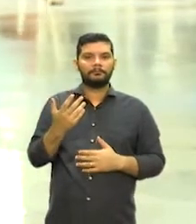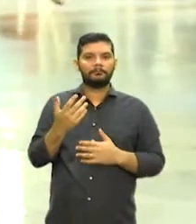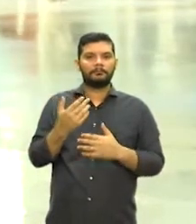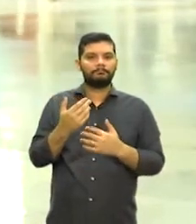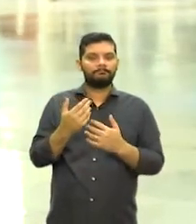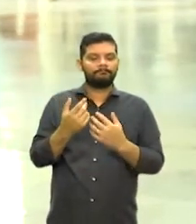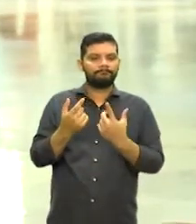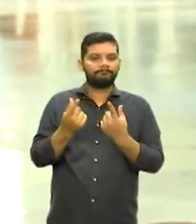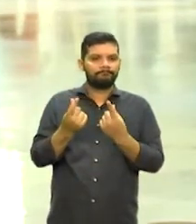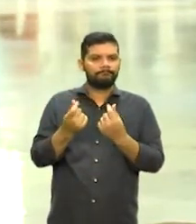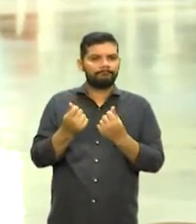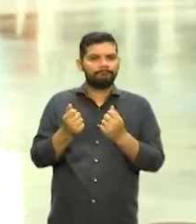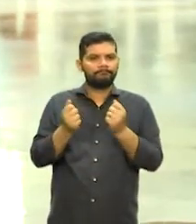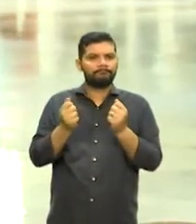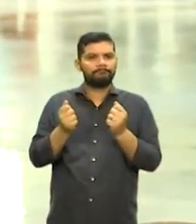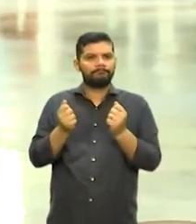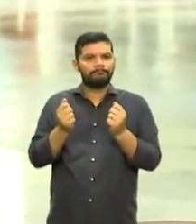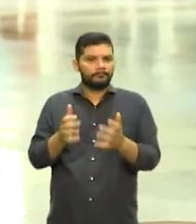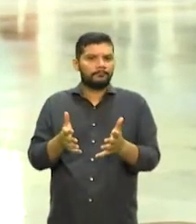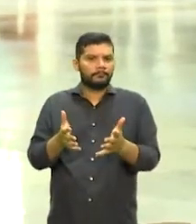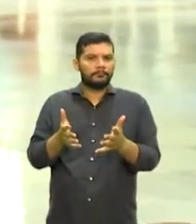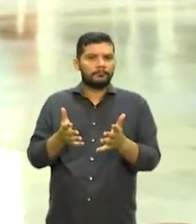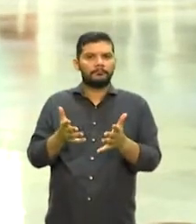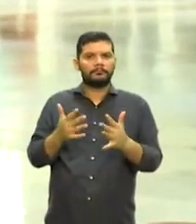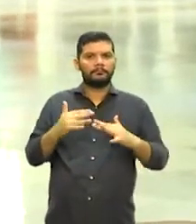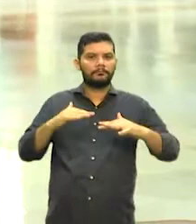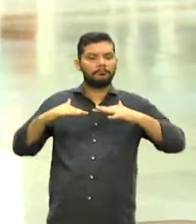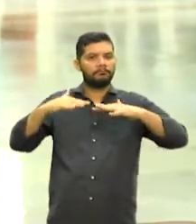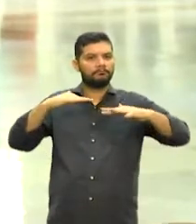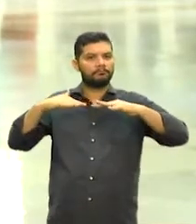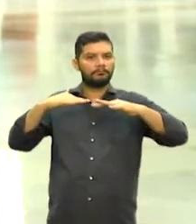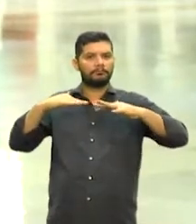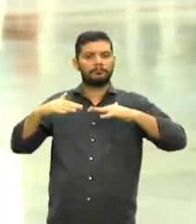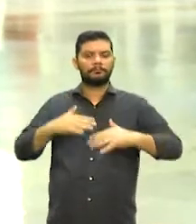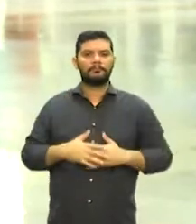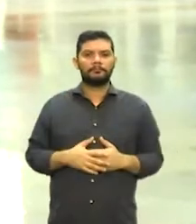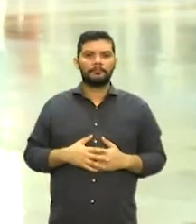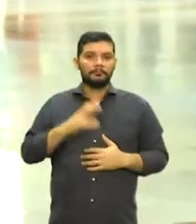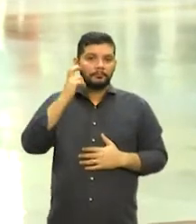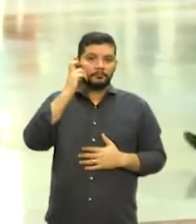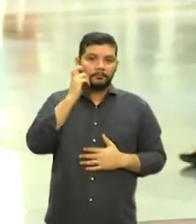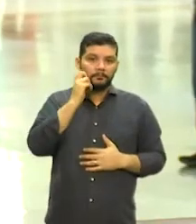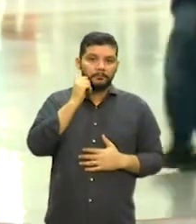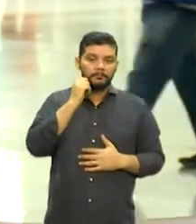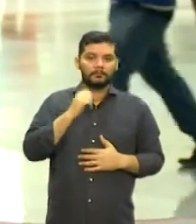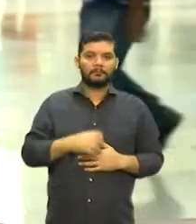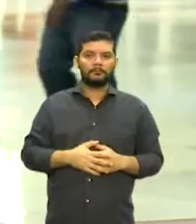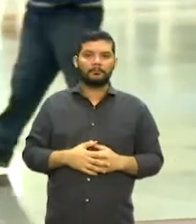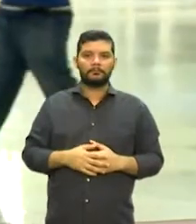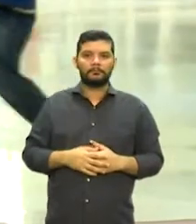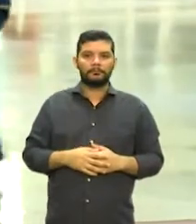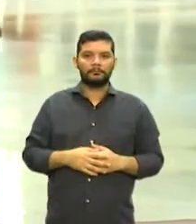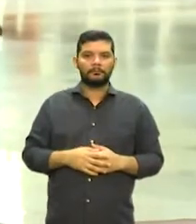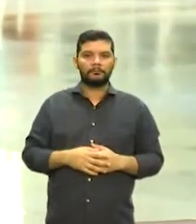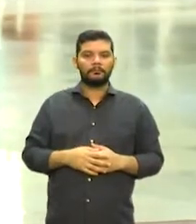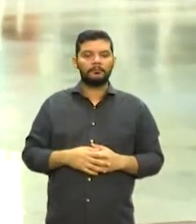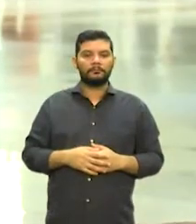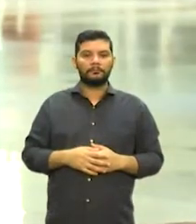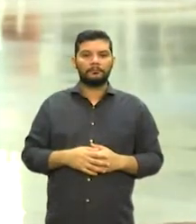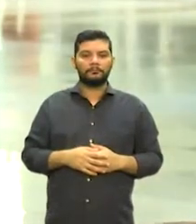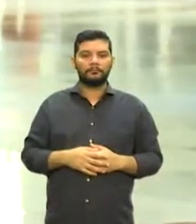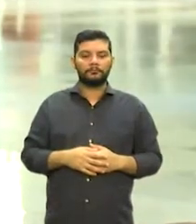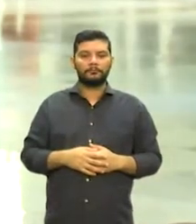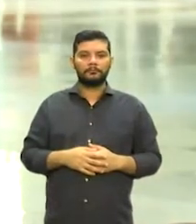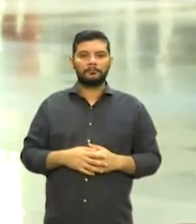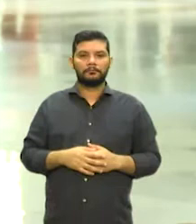mercado cultural, o quanto gera em renda, em benefícios para a